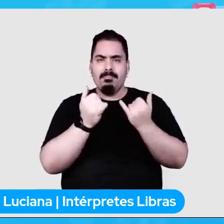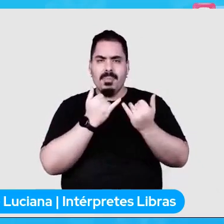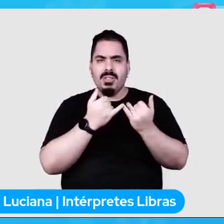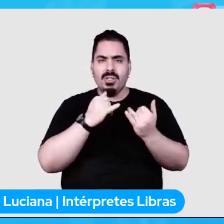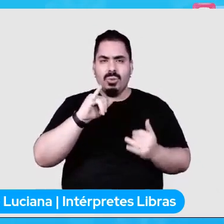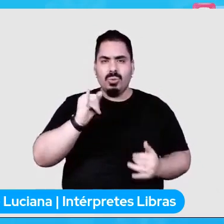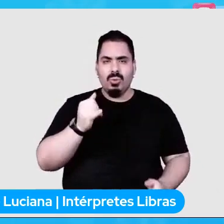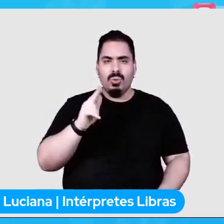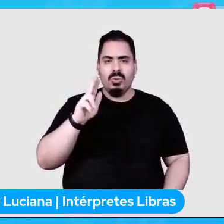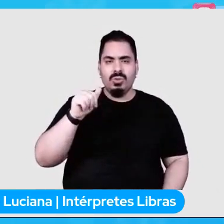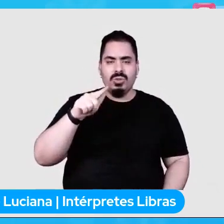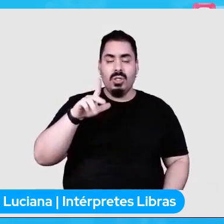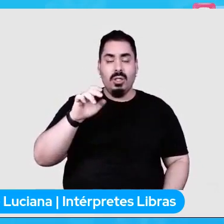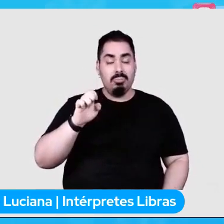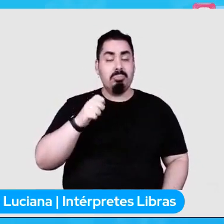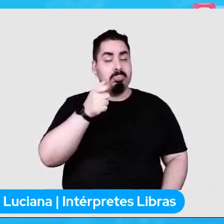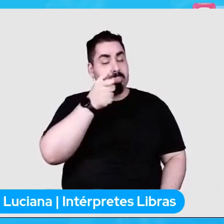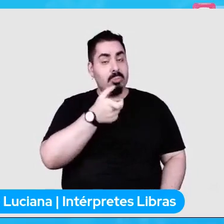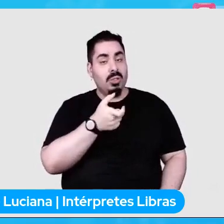bem interessante